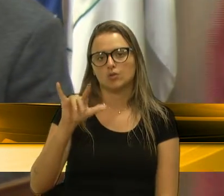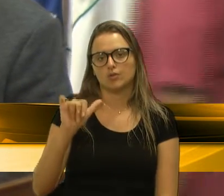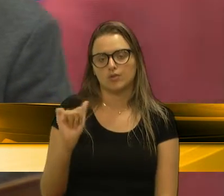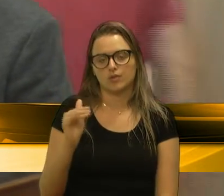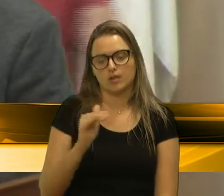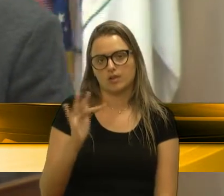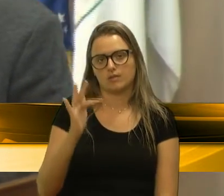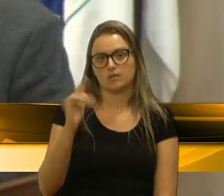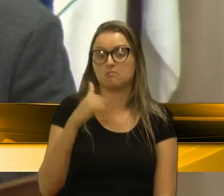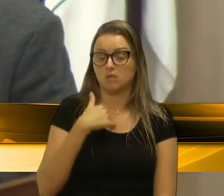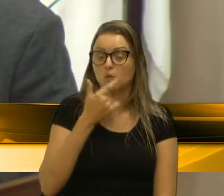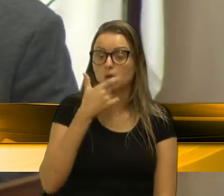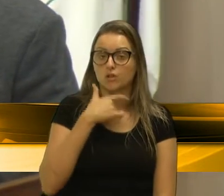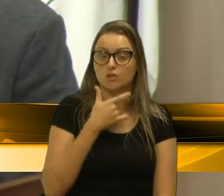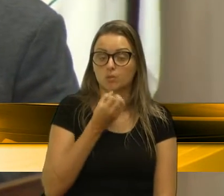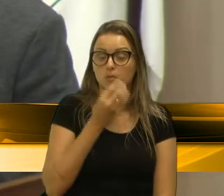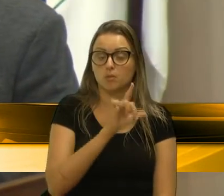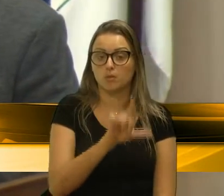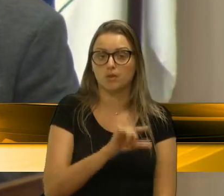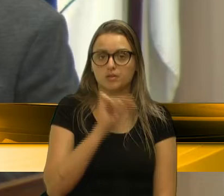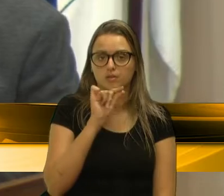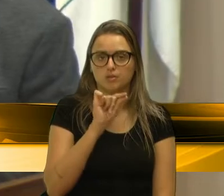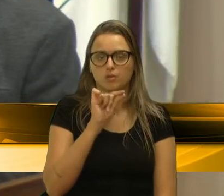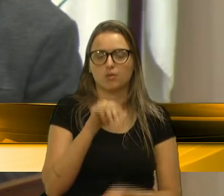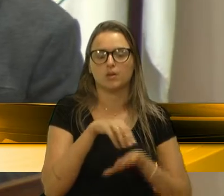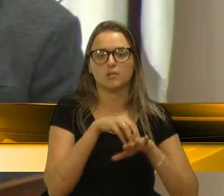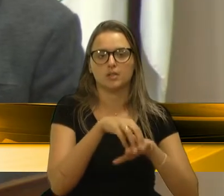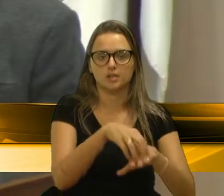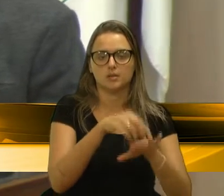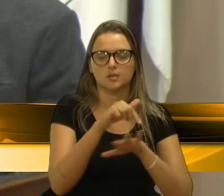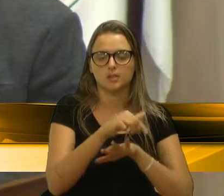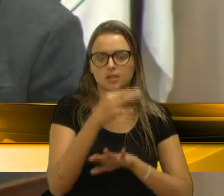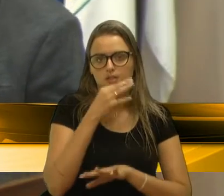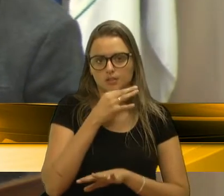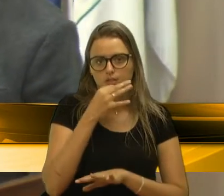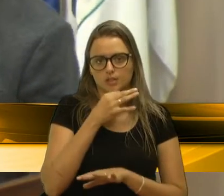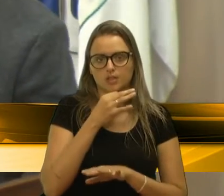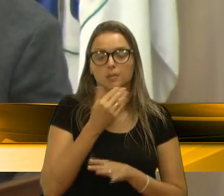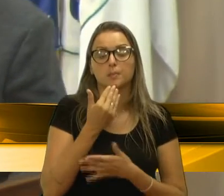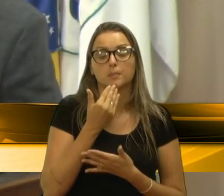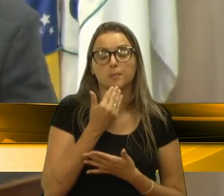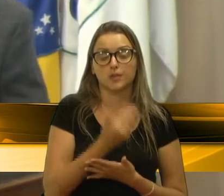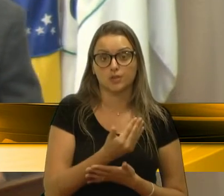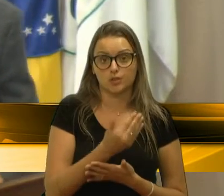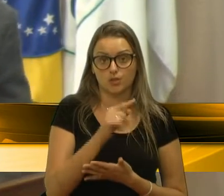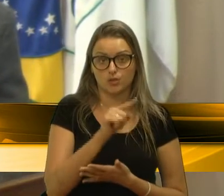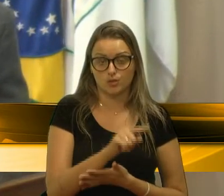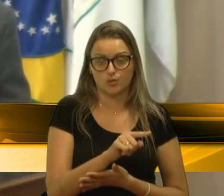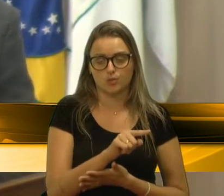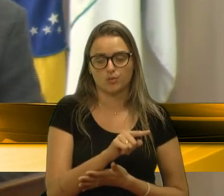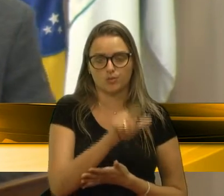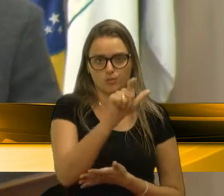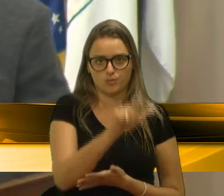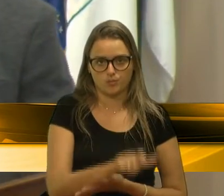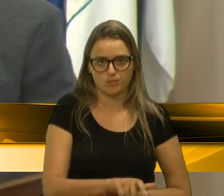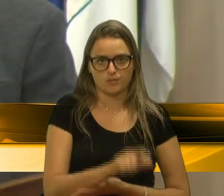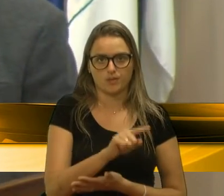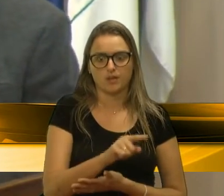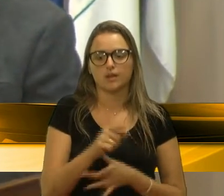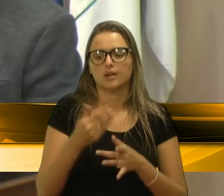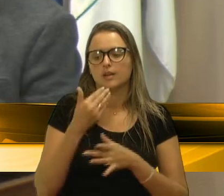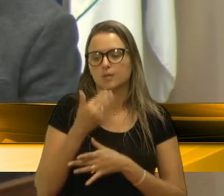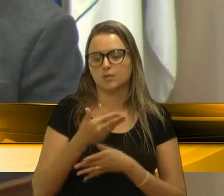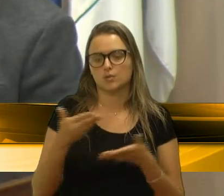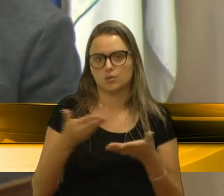indicação para a área de transporte de Caxias do Sul, solicitando a ele, solicitando ao atual governo,